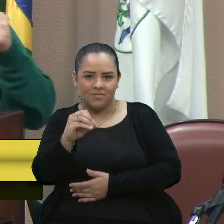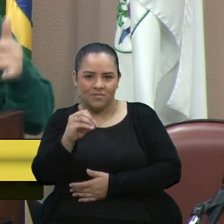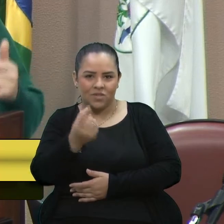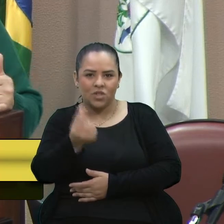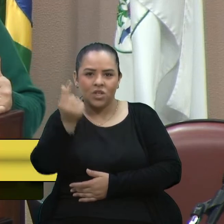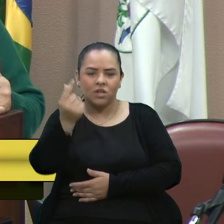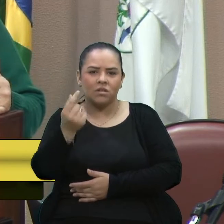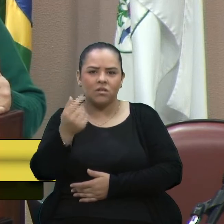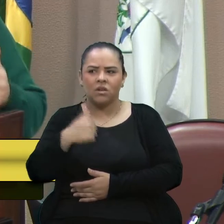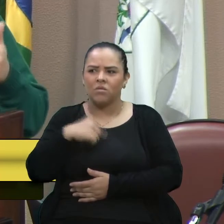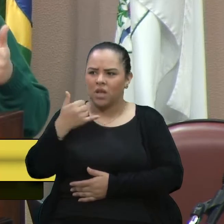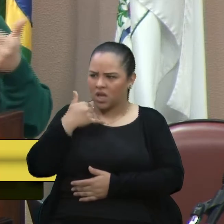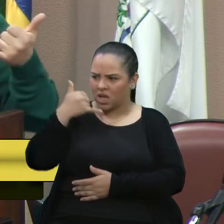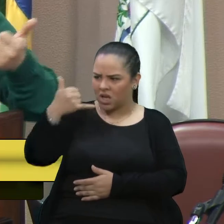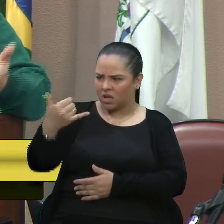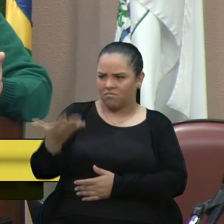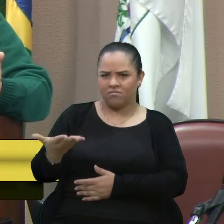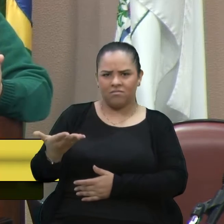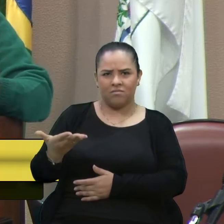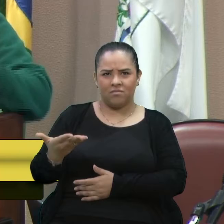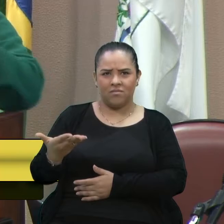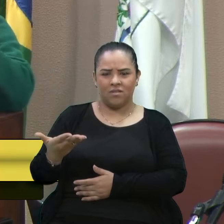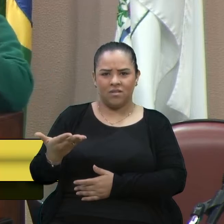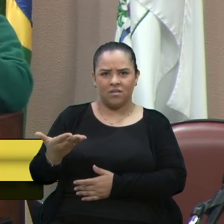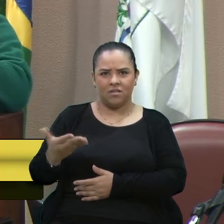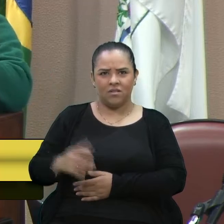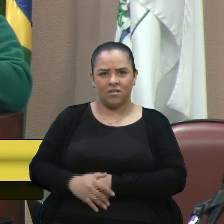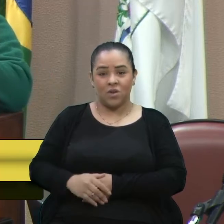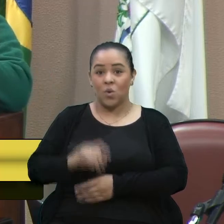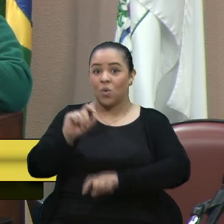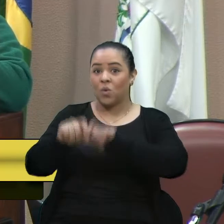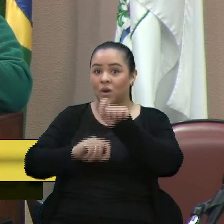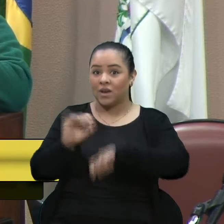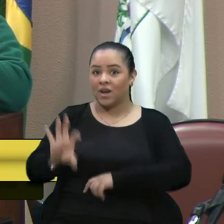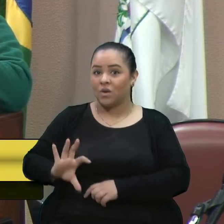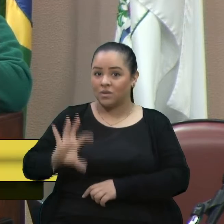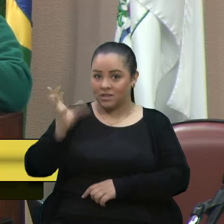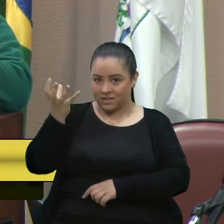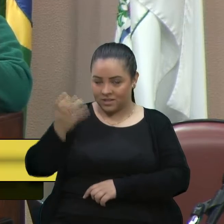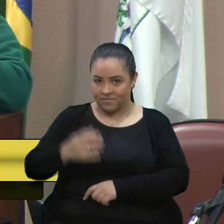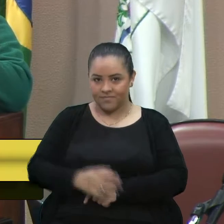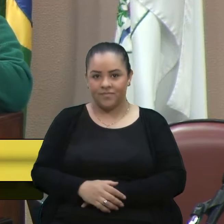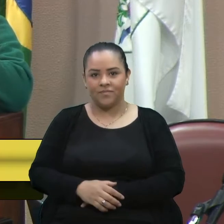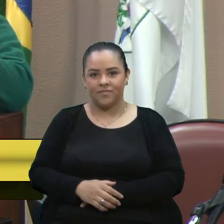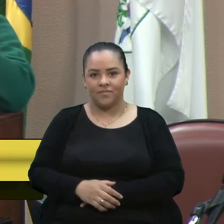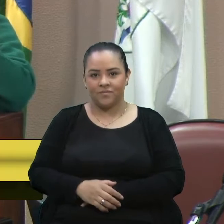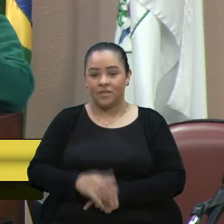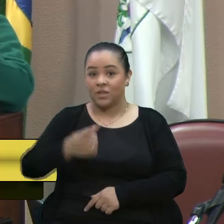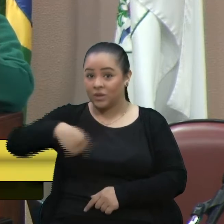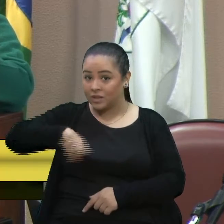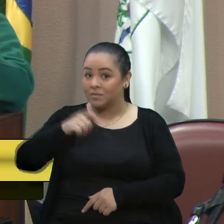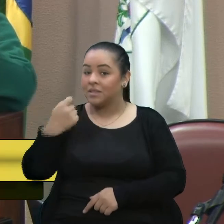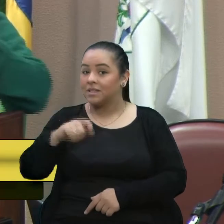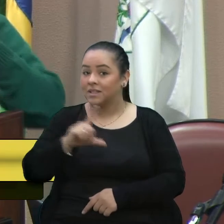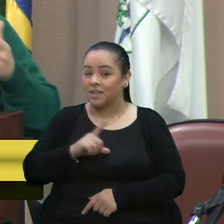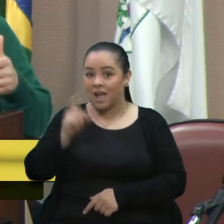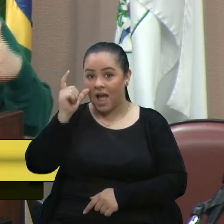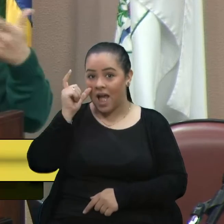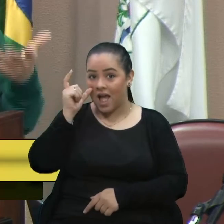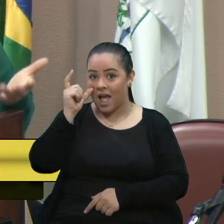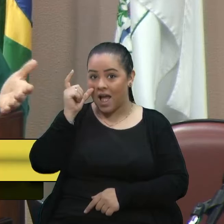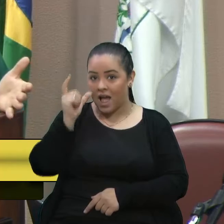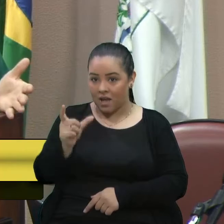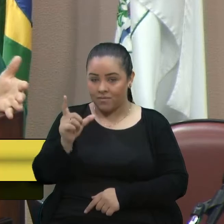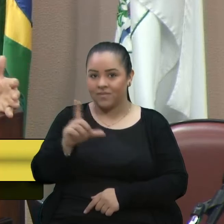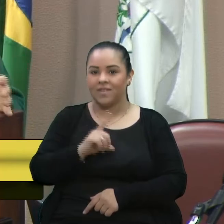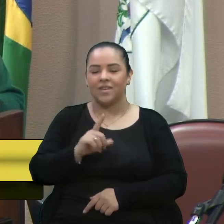E eu liguei para o Freijane. O Freijane ficou uns 15 minutos de telefone. O que está acontecendo, pessoal? E aí a gente tem que se atentar também a isso. Tem pessoas que